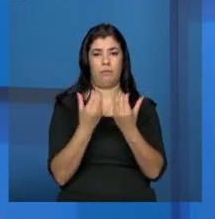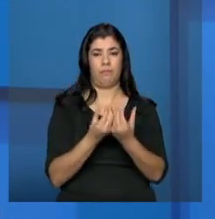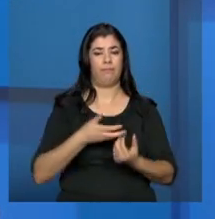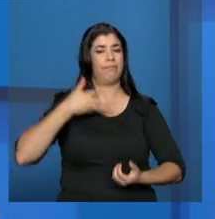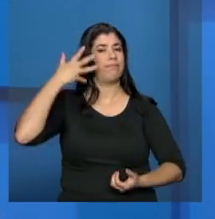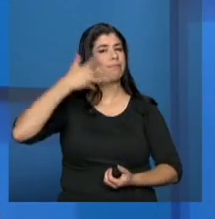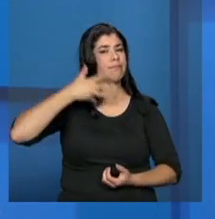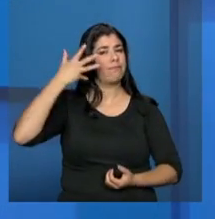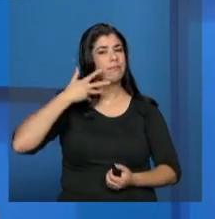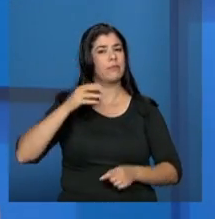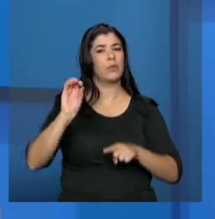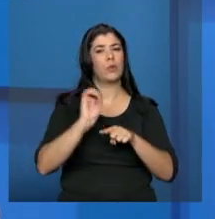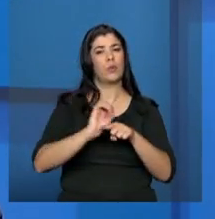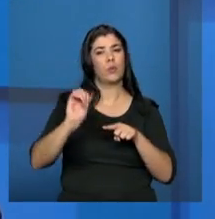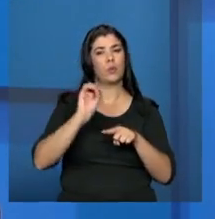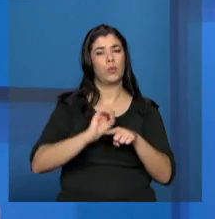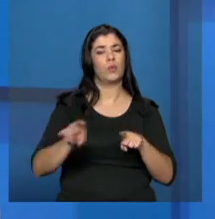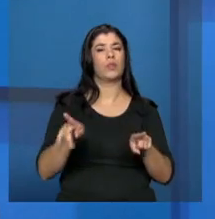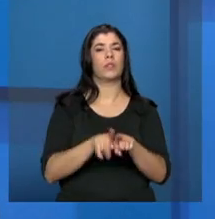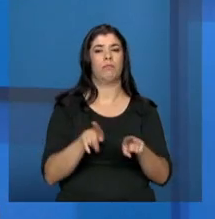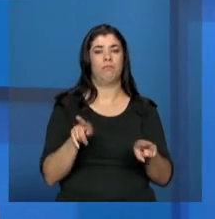palestras, oficinas, né, presidente?